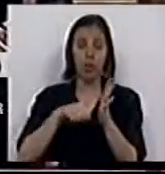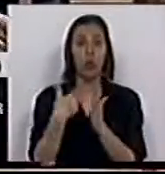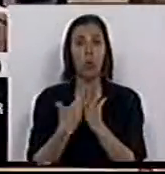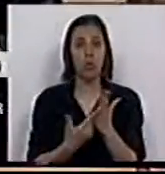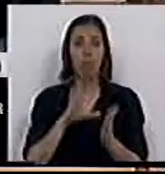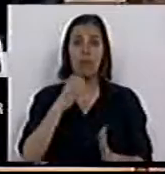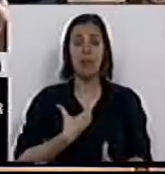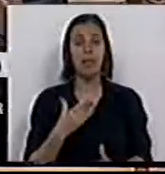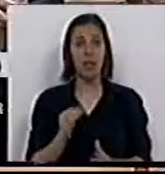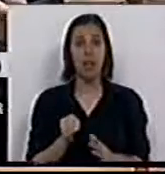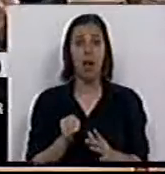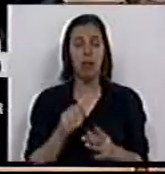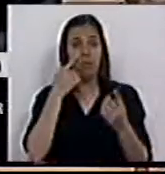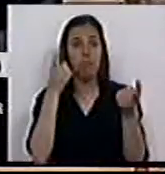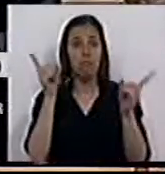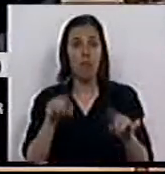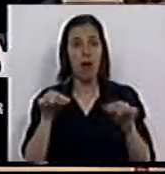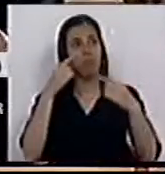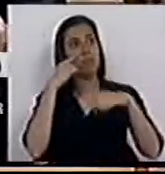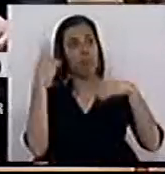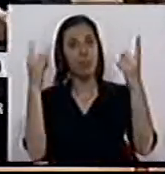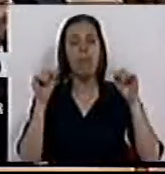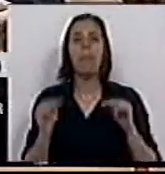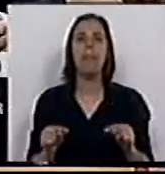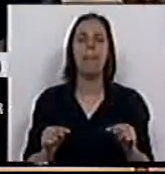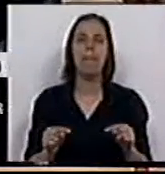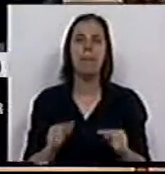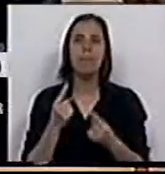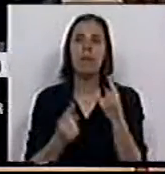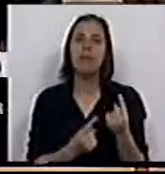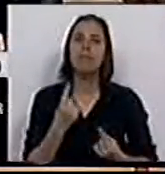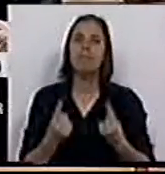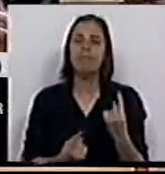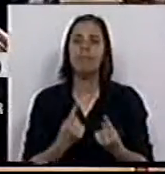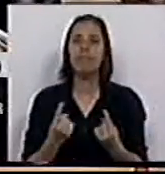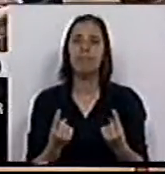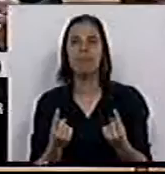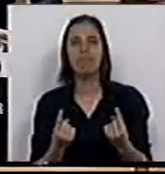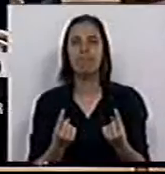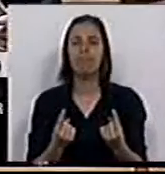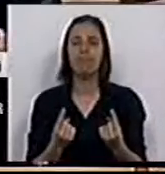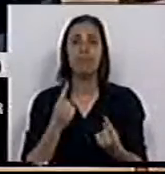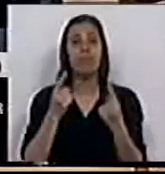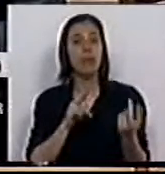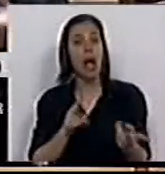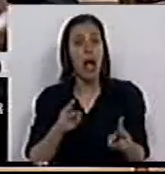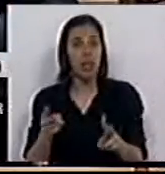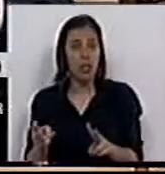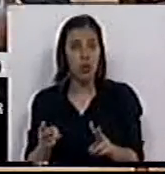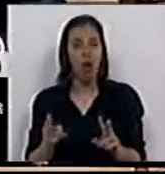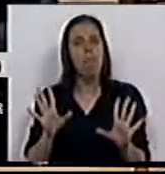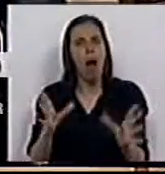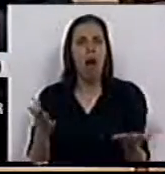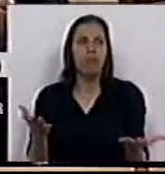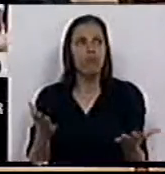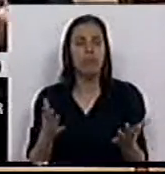resolução que o CDS uma vez mais aqui traz, com algumas alterações, mas enfim